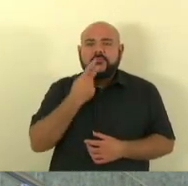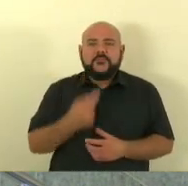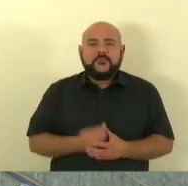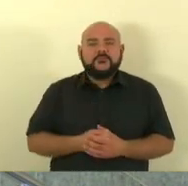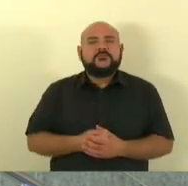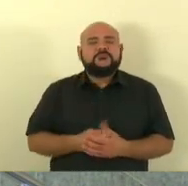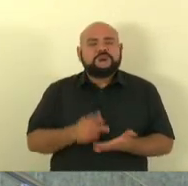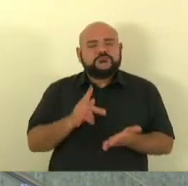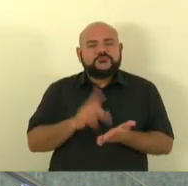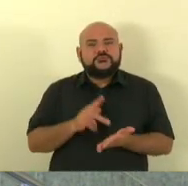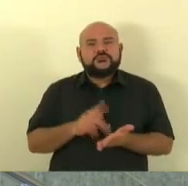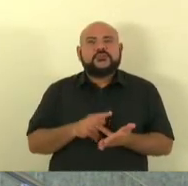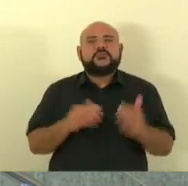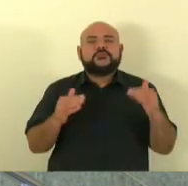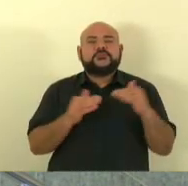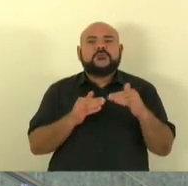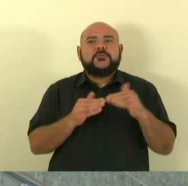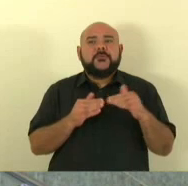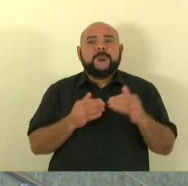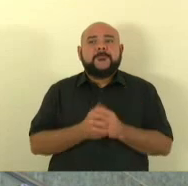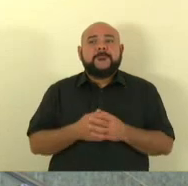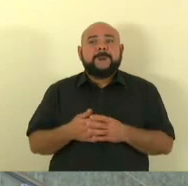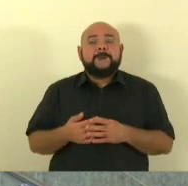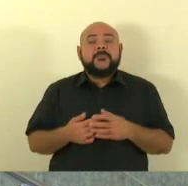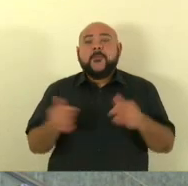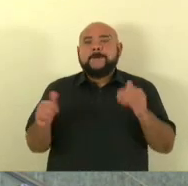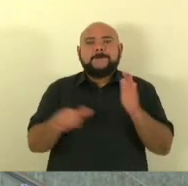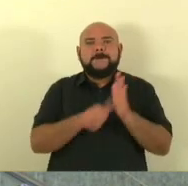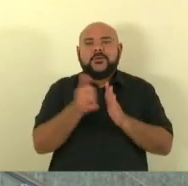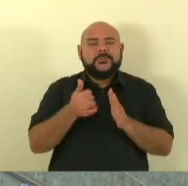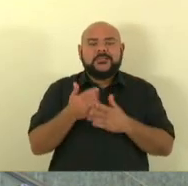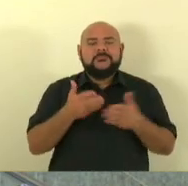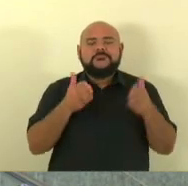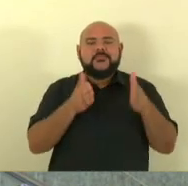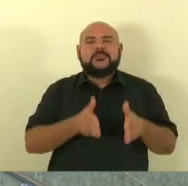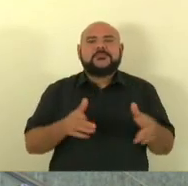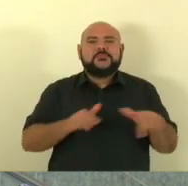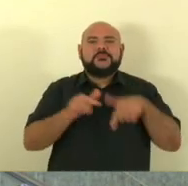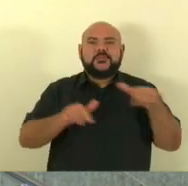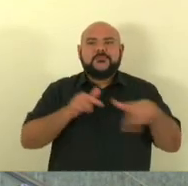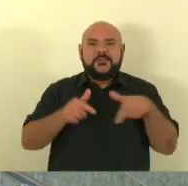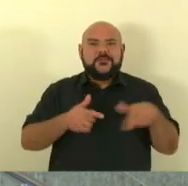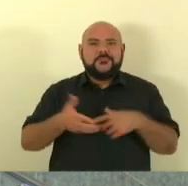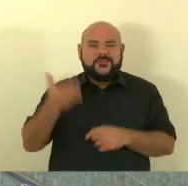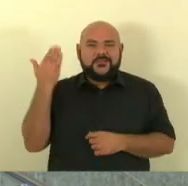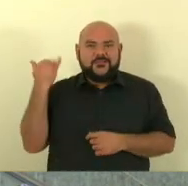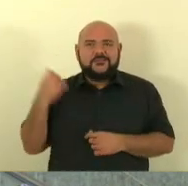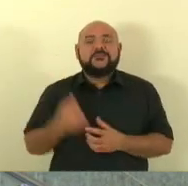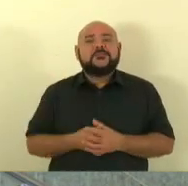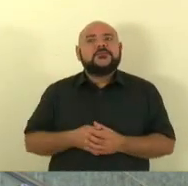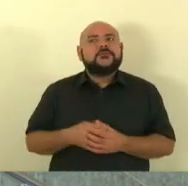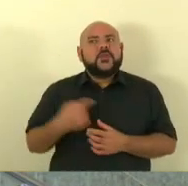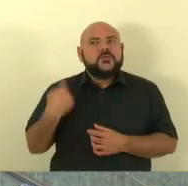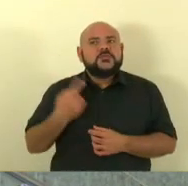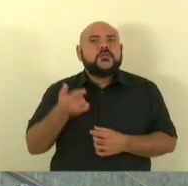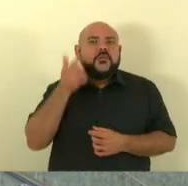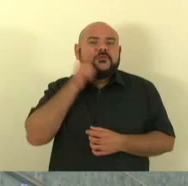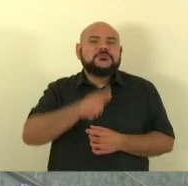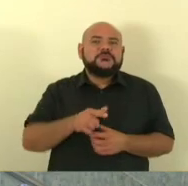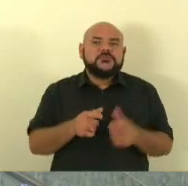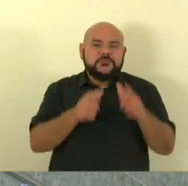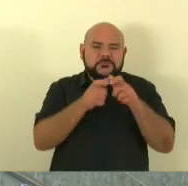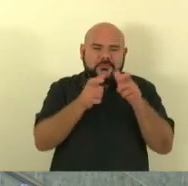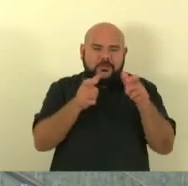capitão no primeiro biene da legislatura passada nós conseguimos avançar e muito aumentando um pouco o número lá do obviamente de